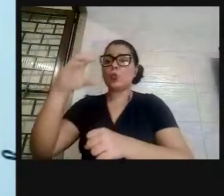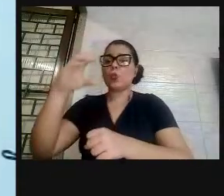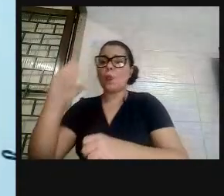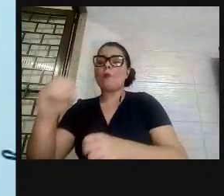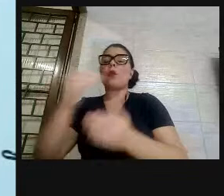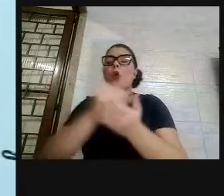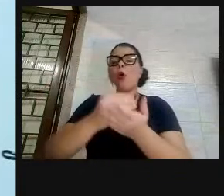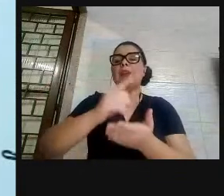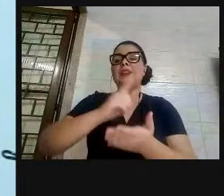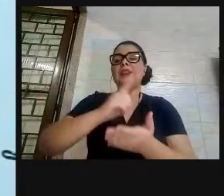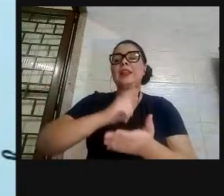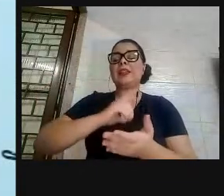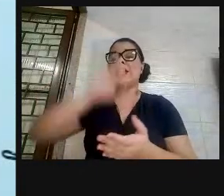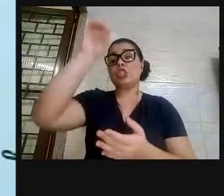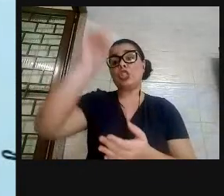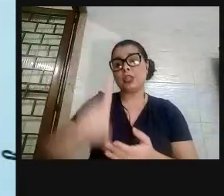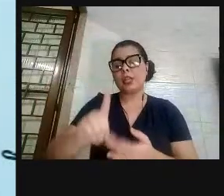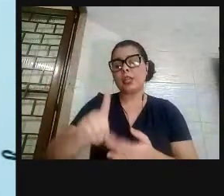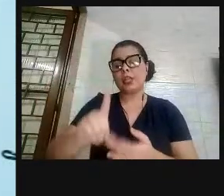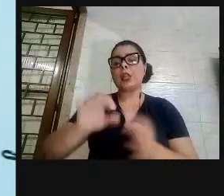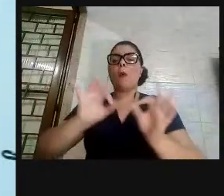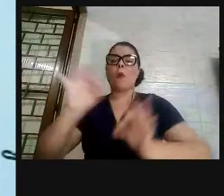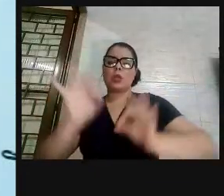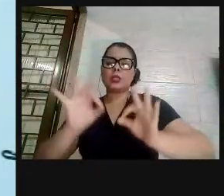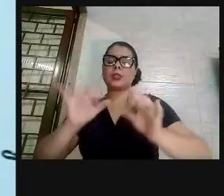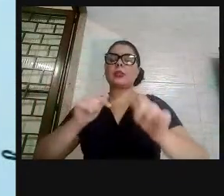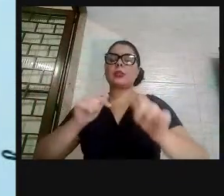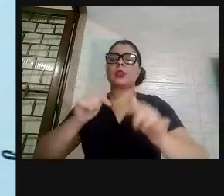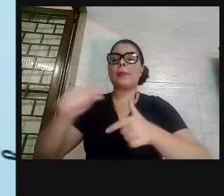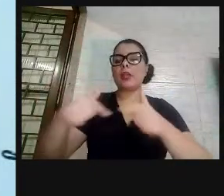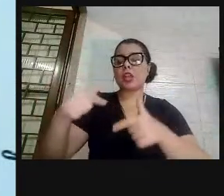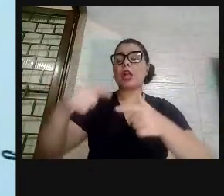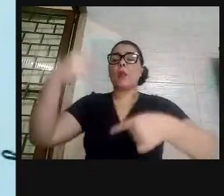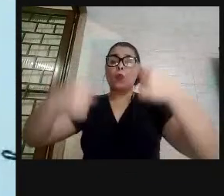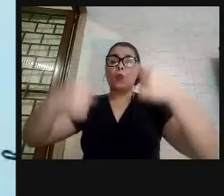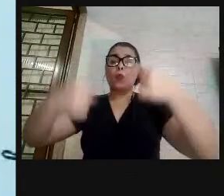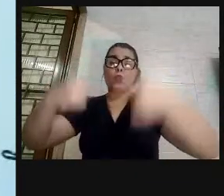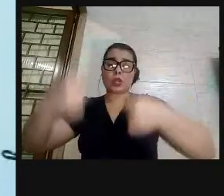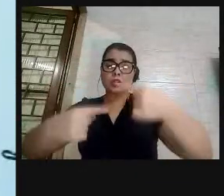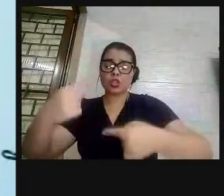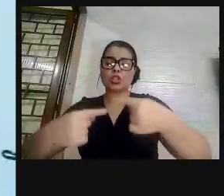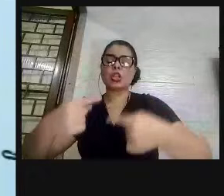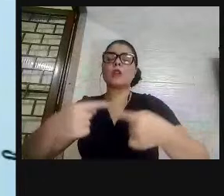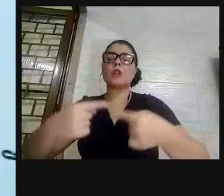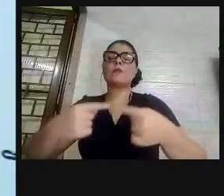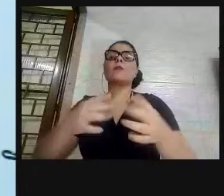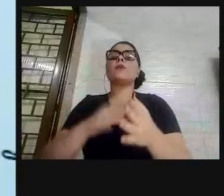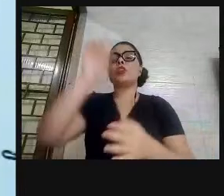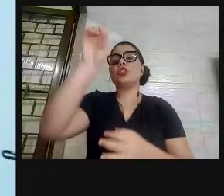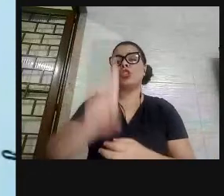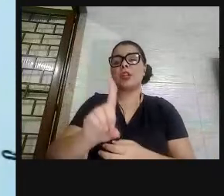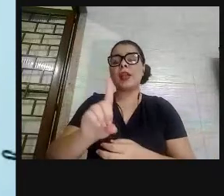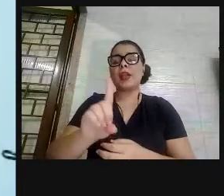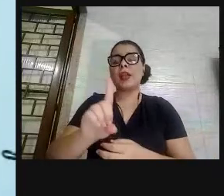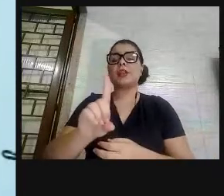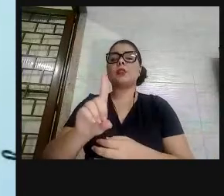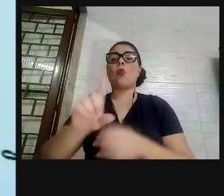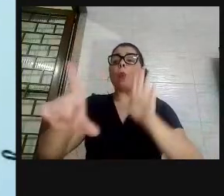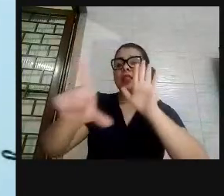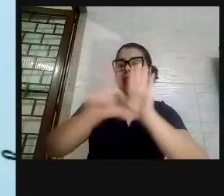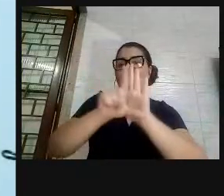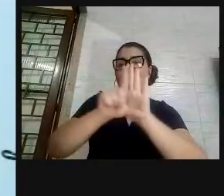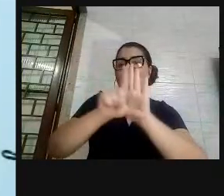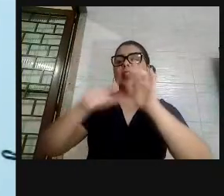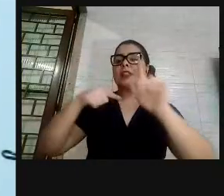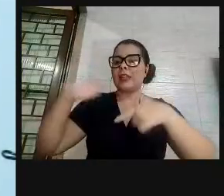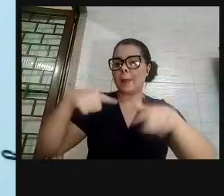direito à organização política dos trabalhadores, direito a leis trabalhistas.